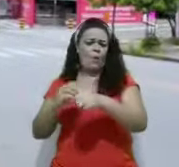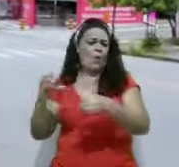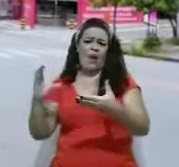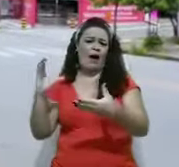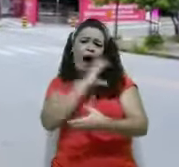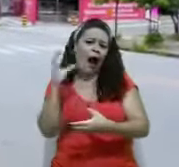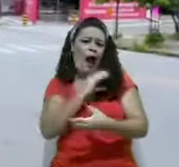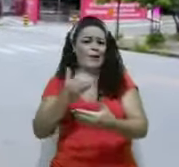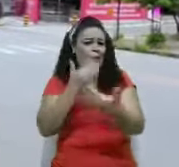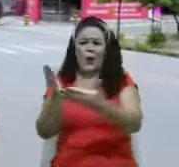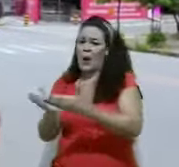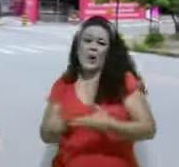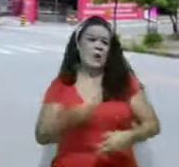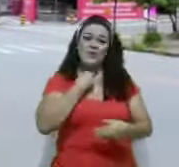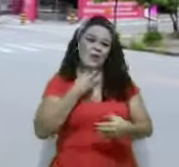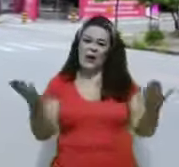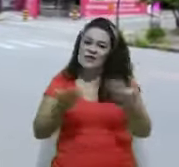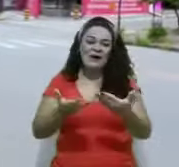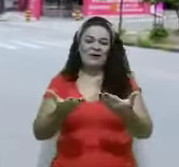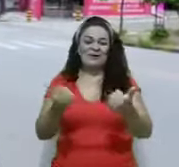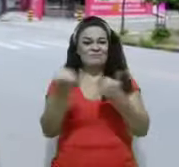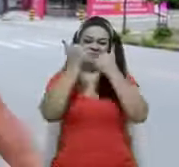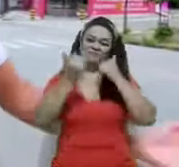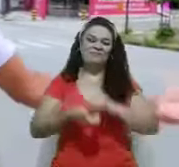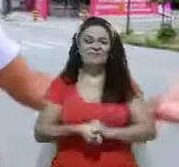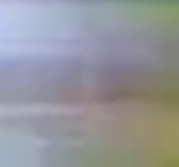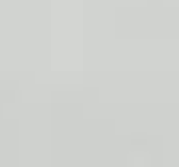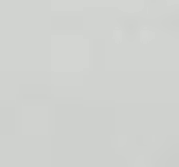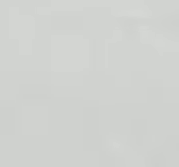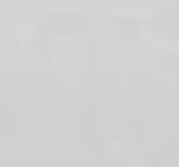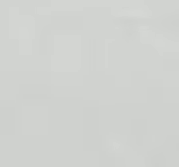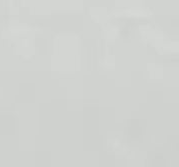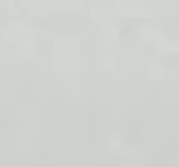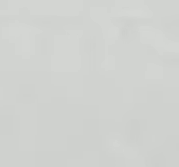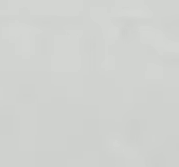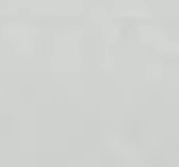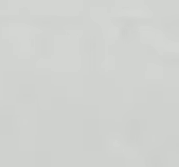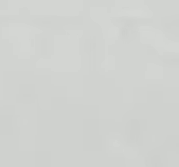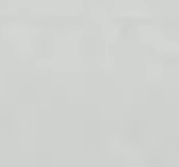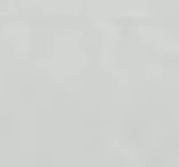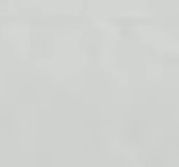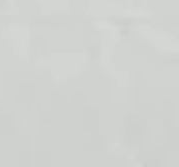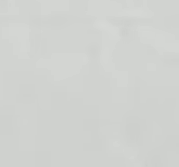mas não percamos tempo. O momento de contribuir e aumentar o seu legado é agora. Música